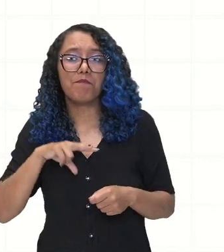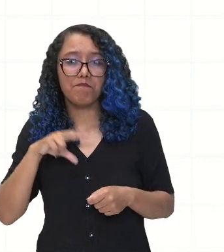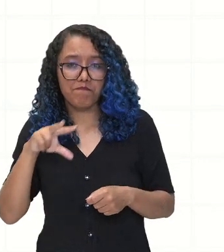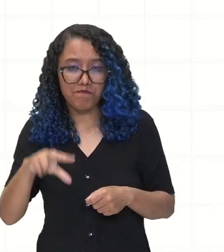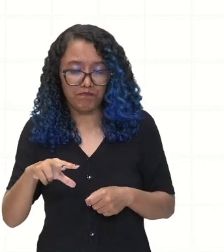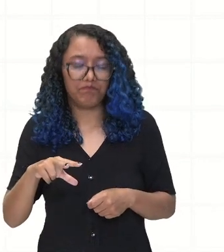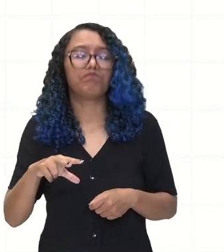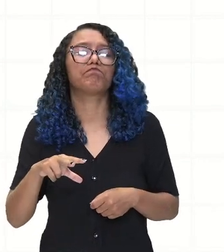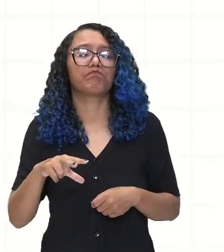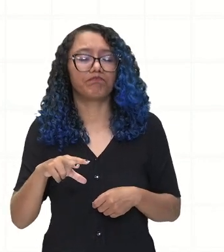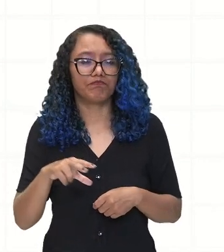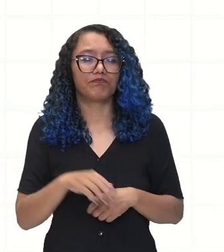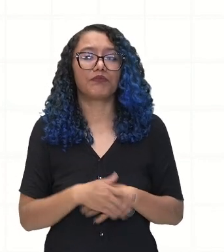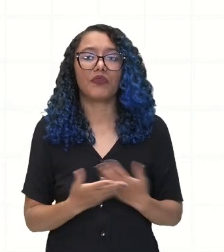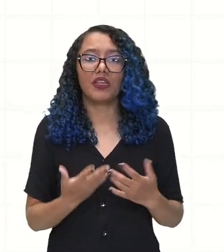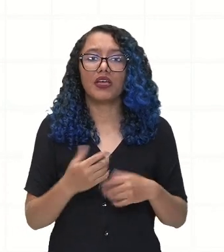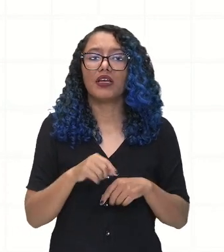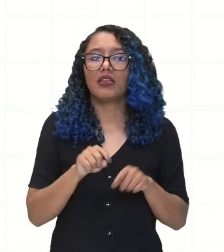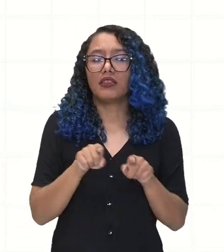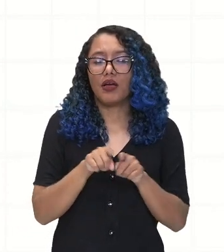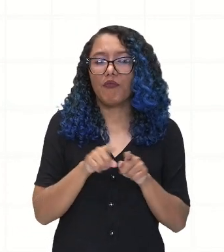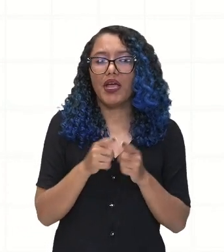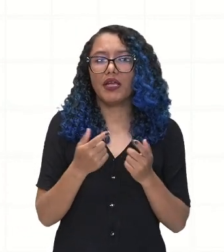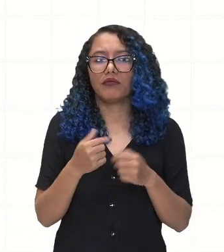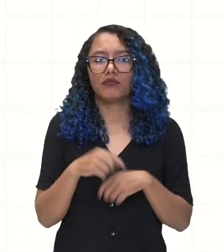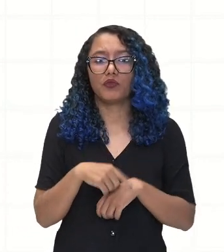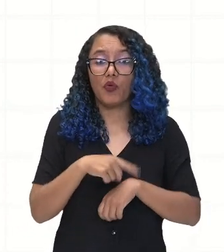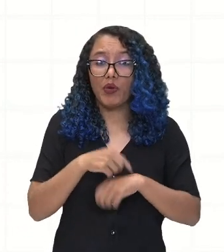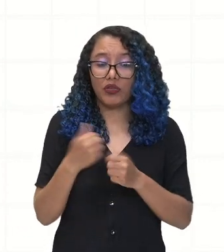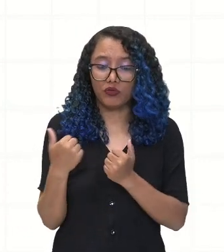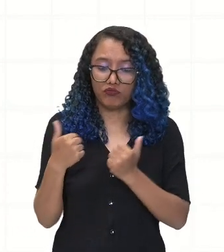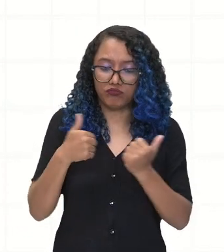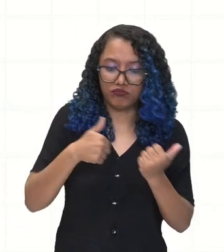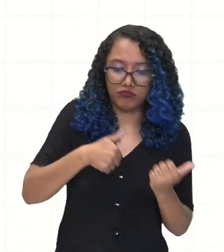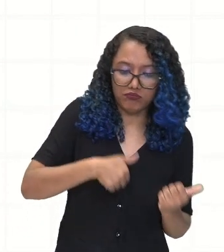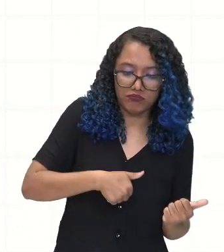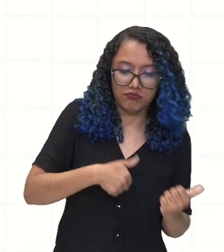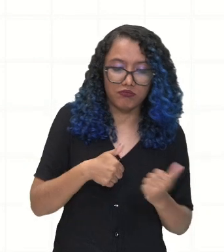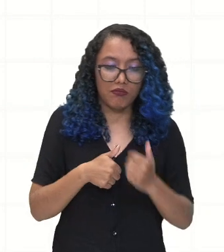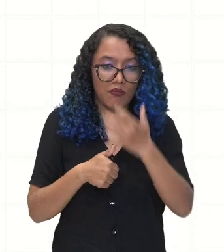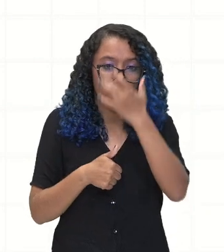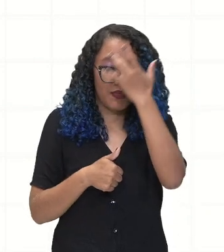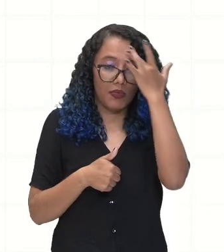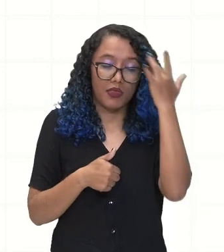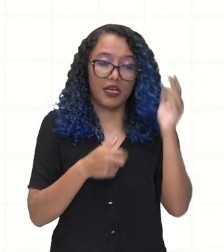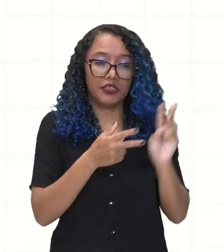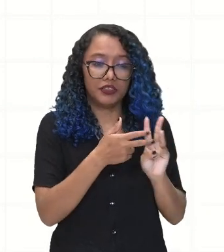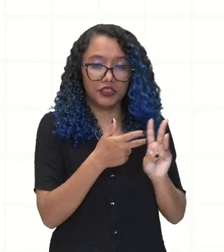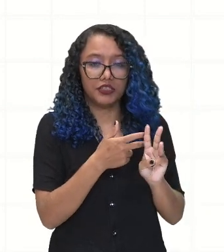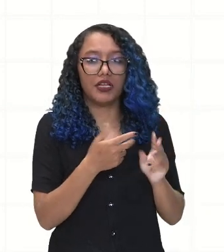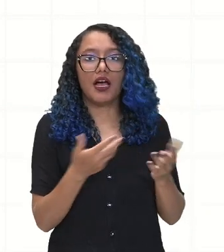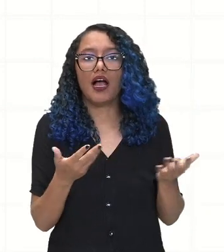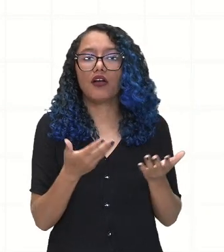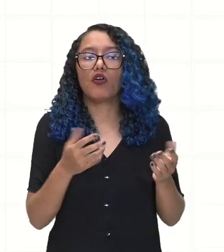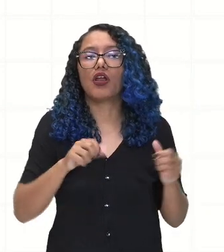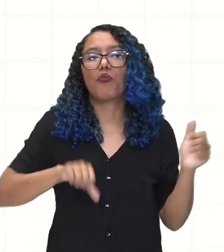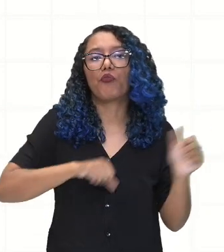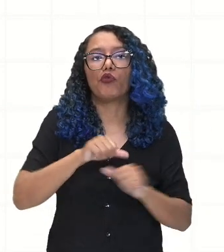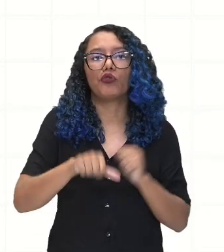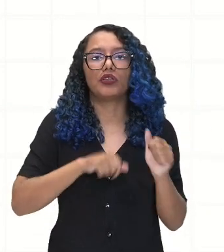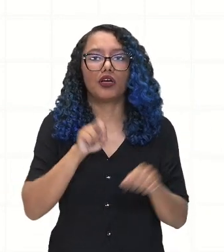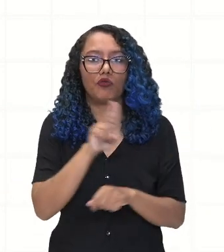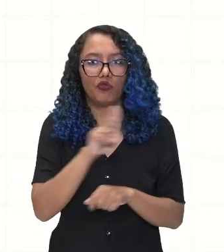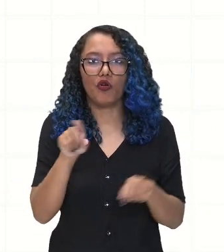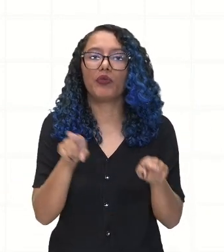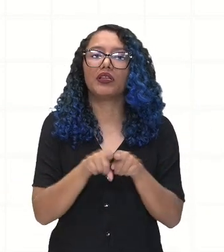batismo feito aos indígenas, eles acabaram recebendo ali nomes portugueses em detrimento dos